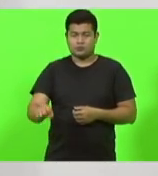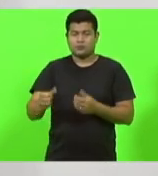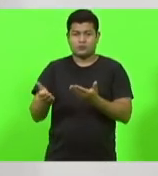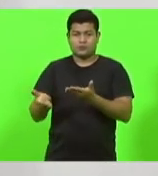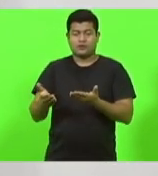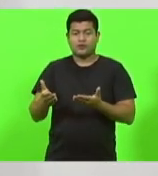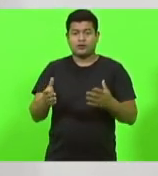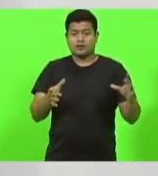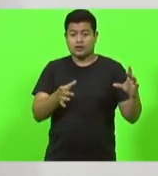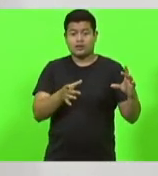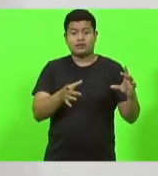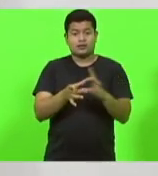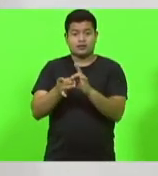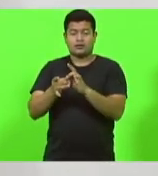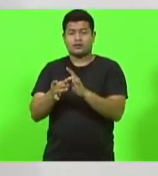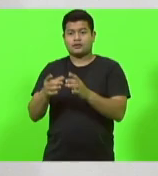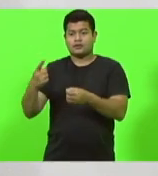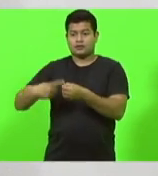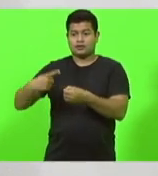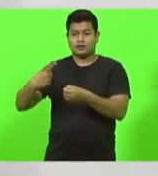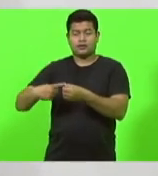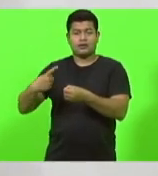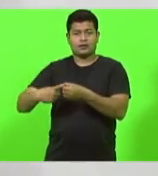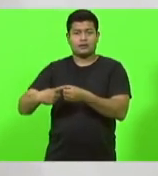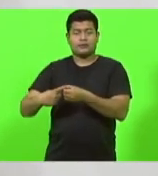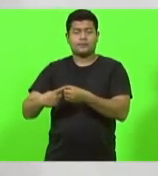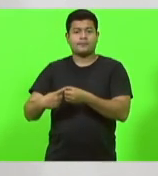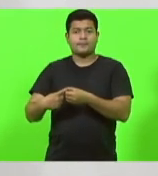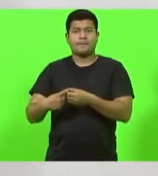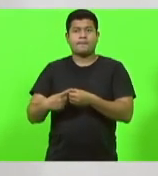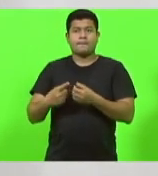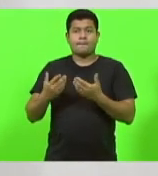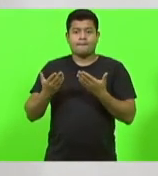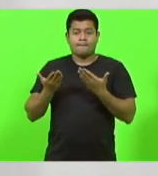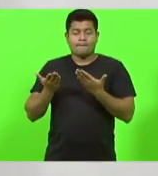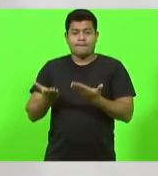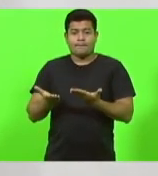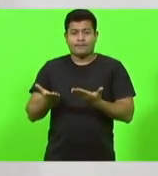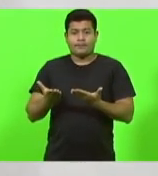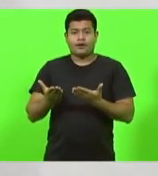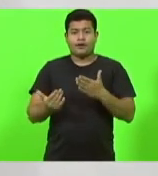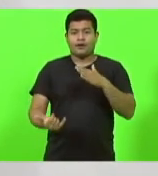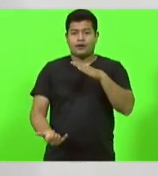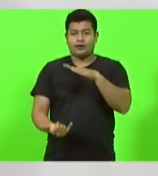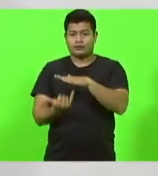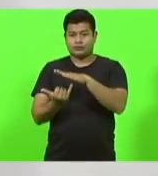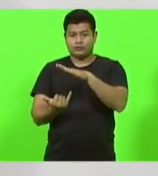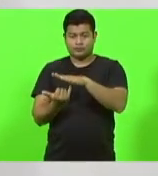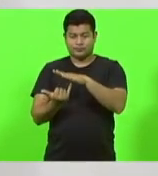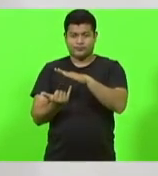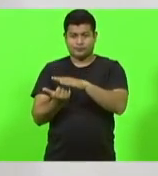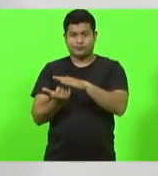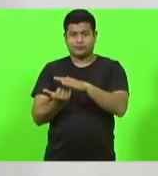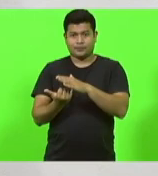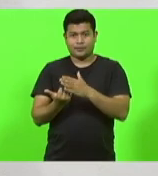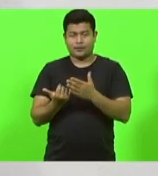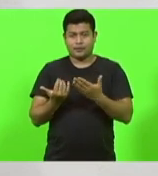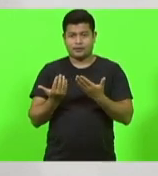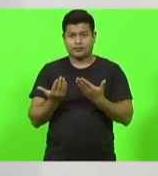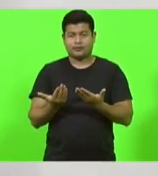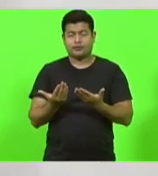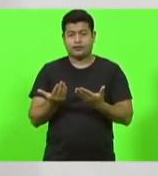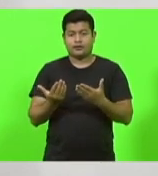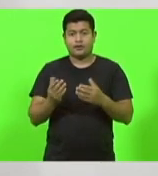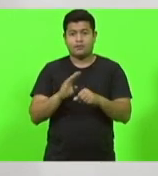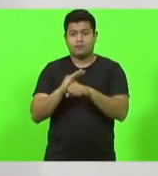município de Santa Rosa, uma comunidade, município, em direção ao Instituto Federal de Educação, lá no bairro Vila Nova. Então